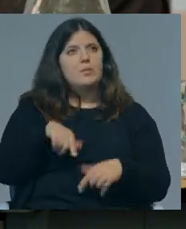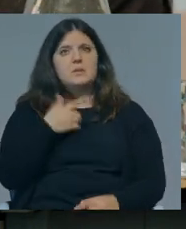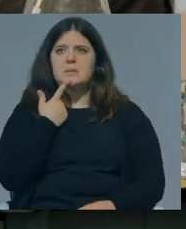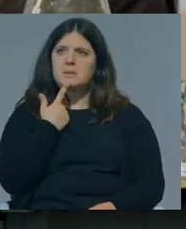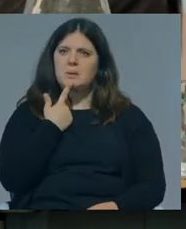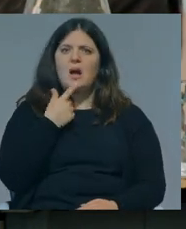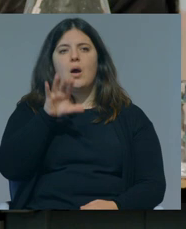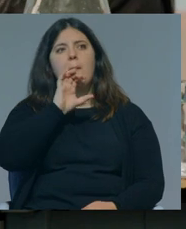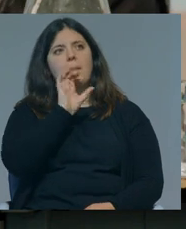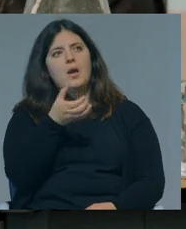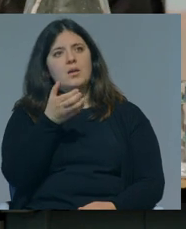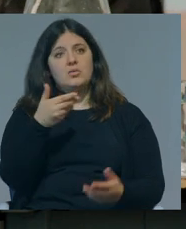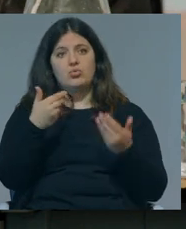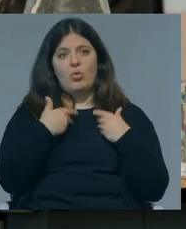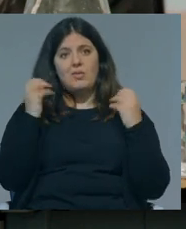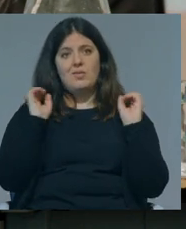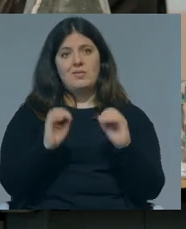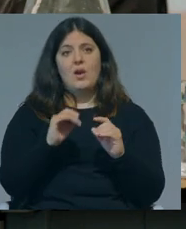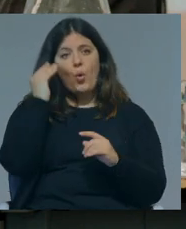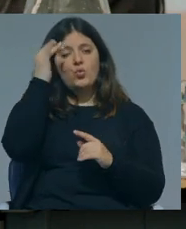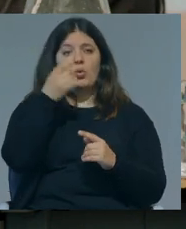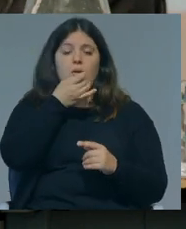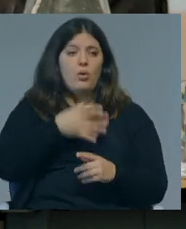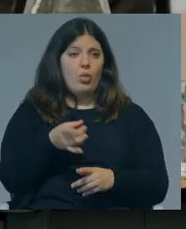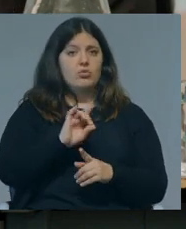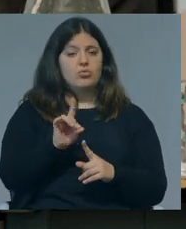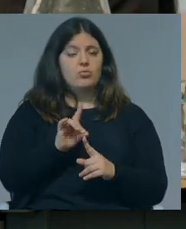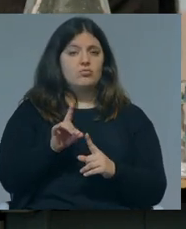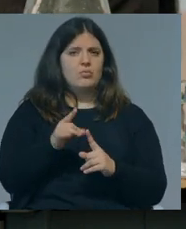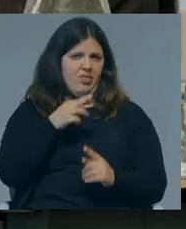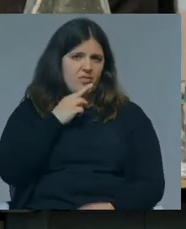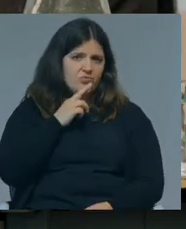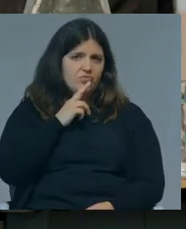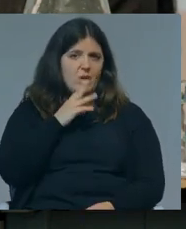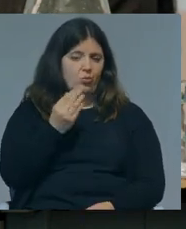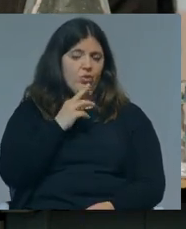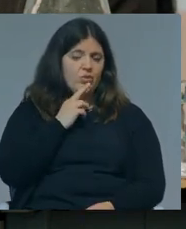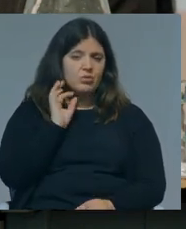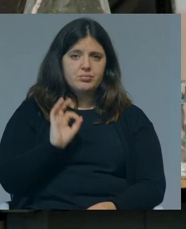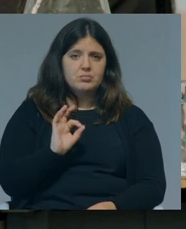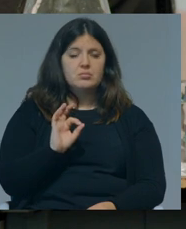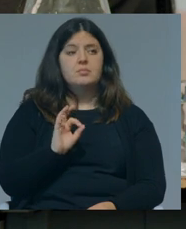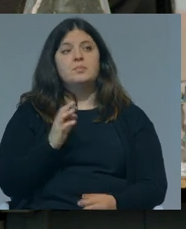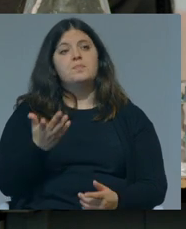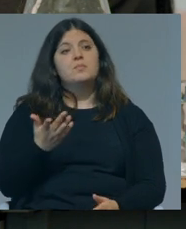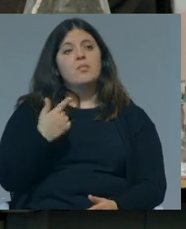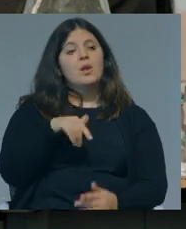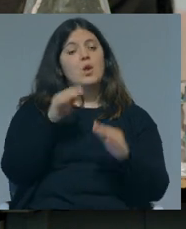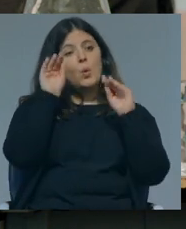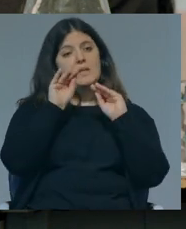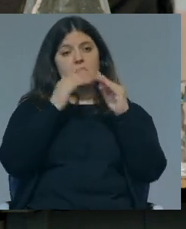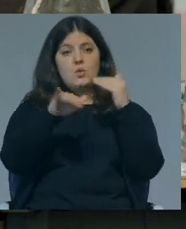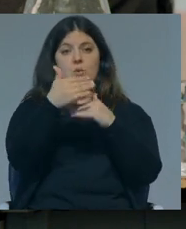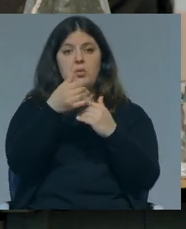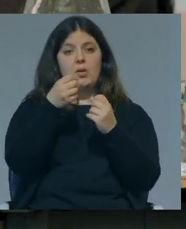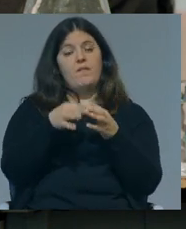o país não contribuiu para esse sonho ou não permitiu que esse sonho acontecesse ou fosse realizado, é muito triste, mesmo muito triste. E o superior, eu acho